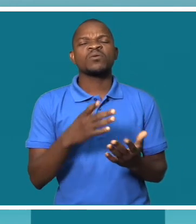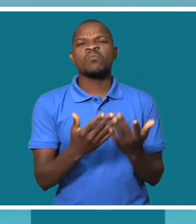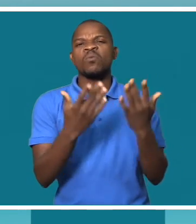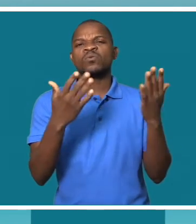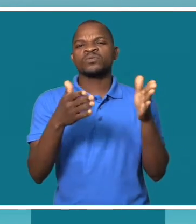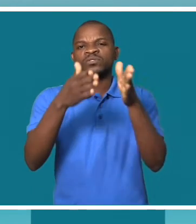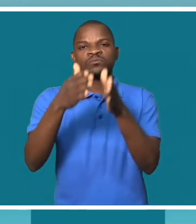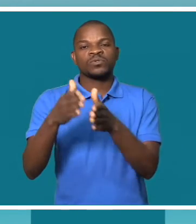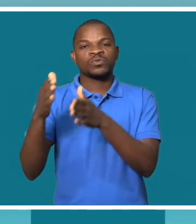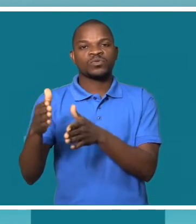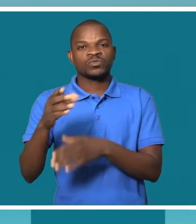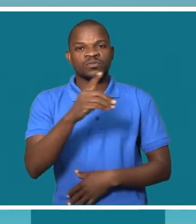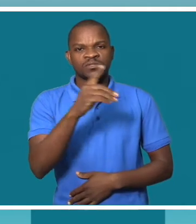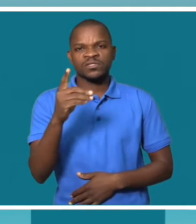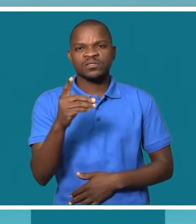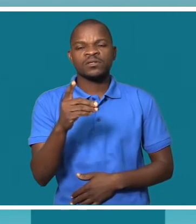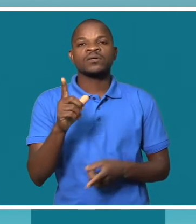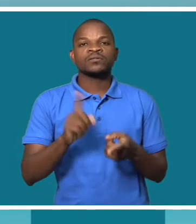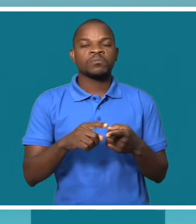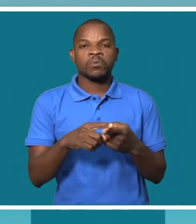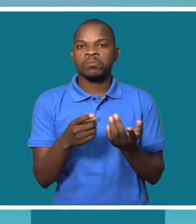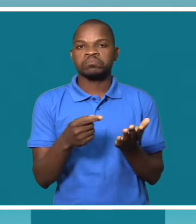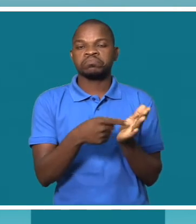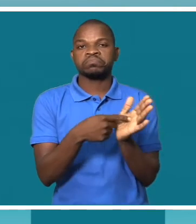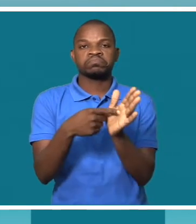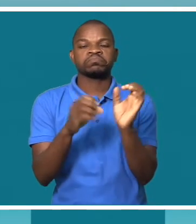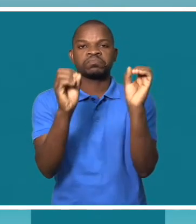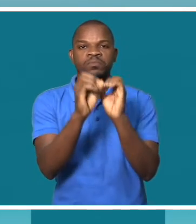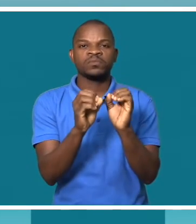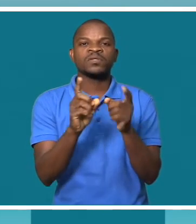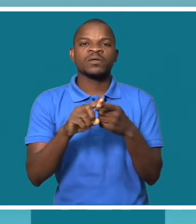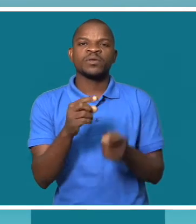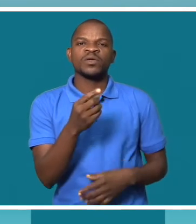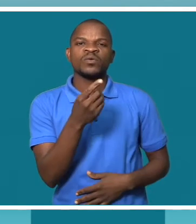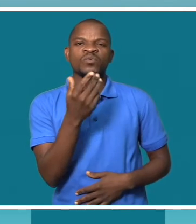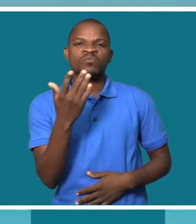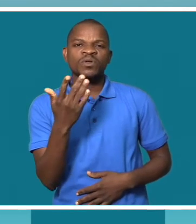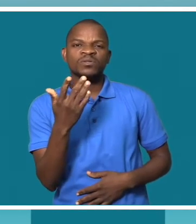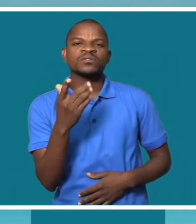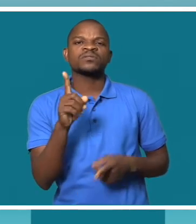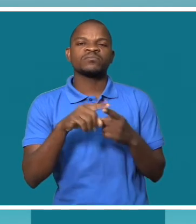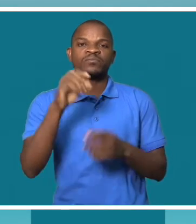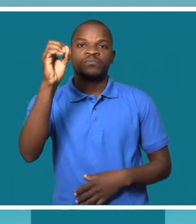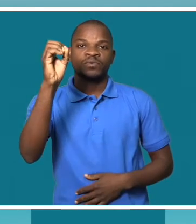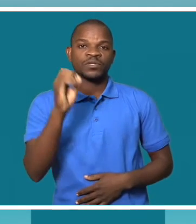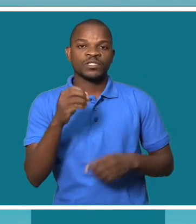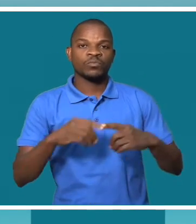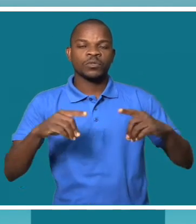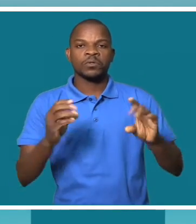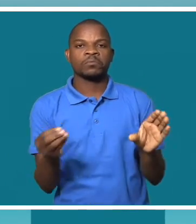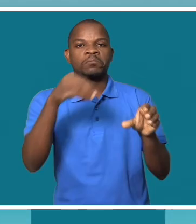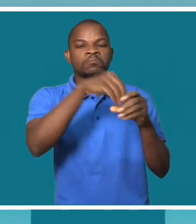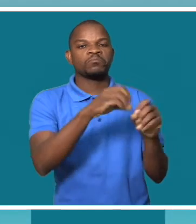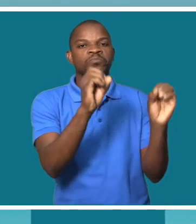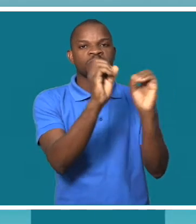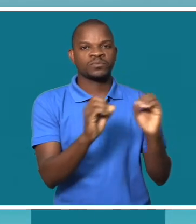pessoas com deficiência que muitas vezes nem aparece nos números, nas porcentagens da população. E todas as